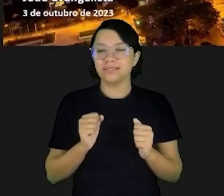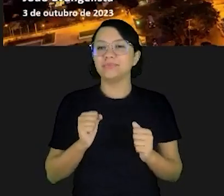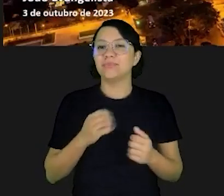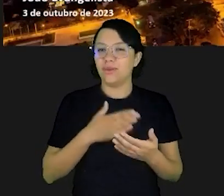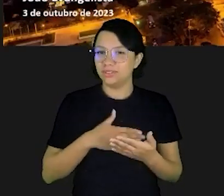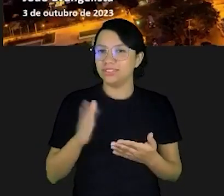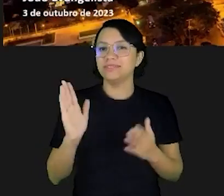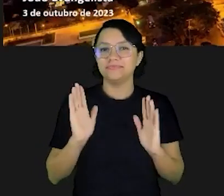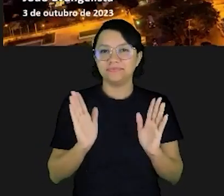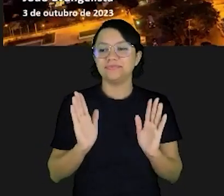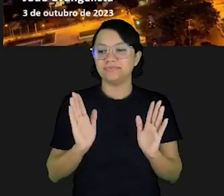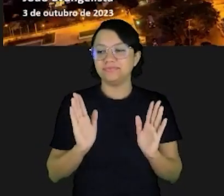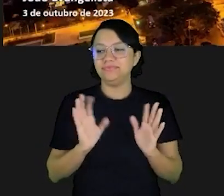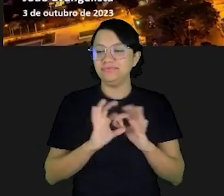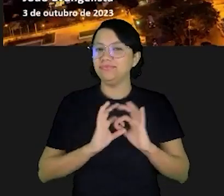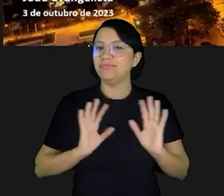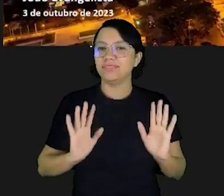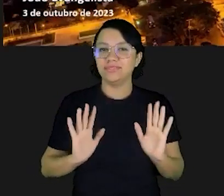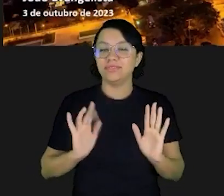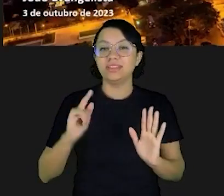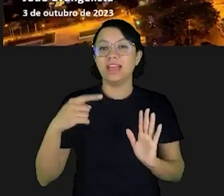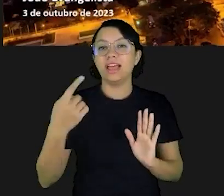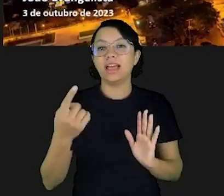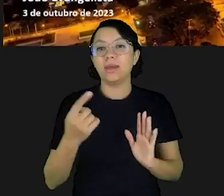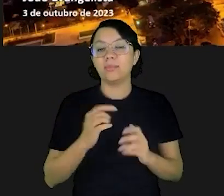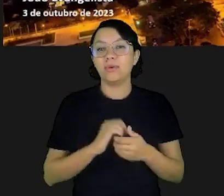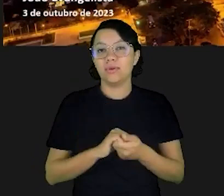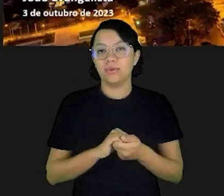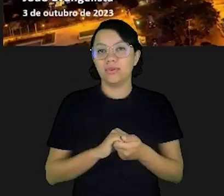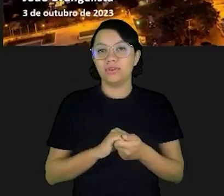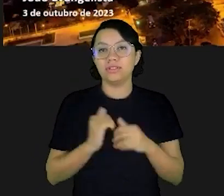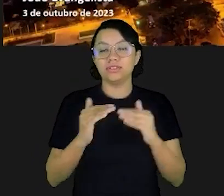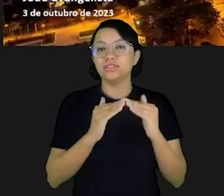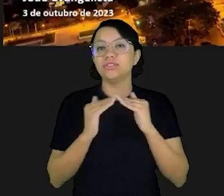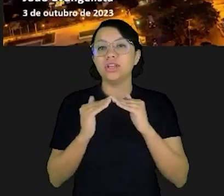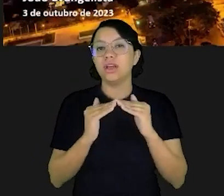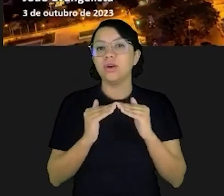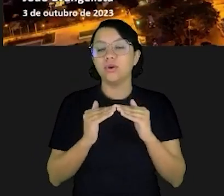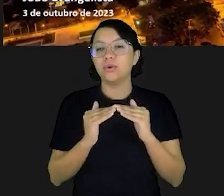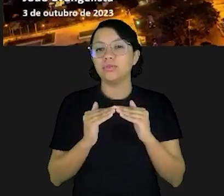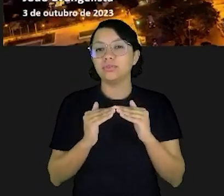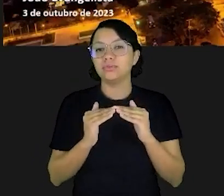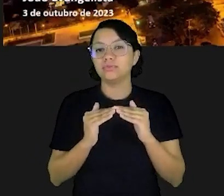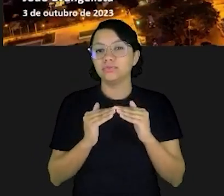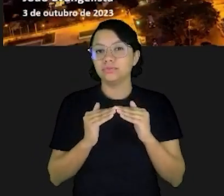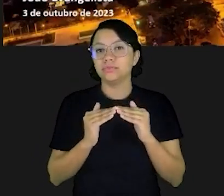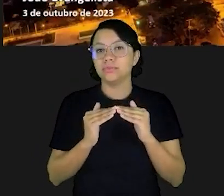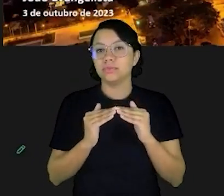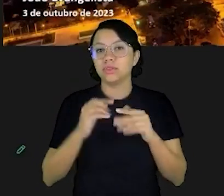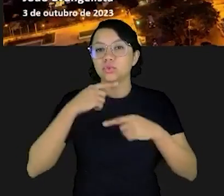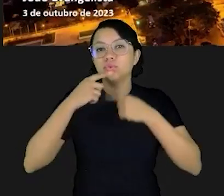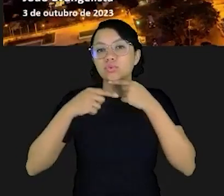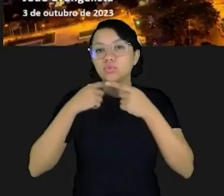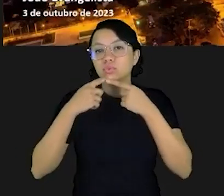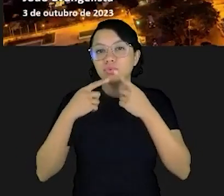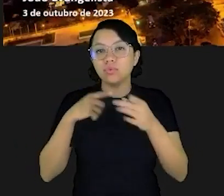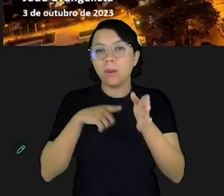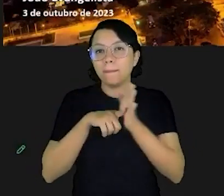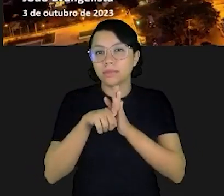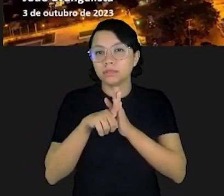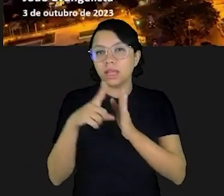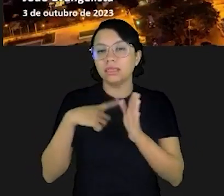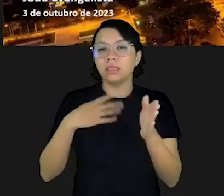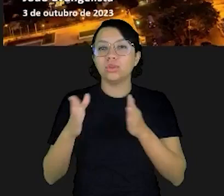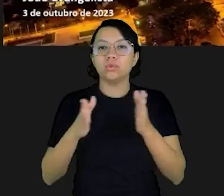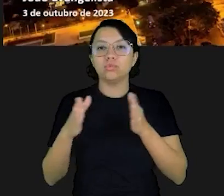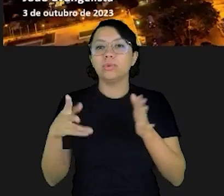seguir à vontade, depois, à medida que as dúvidas forem surgindo, aí vai